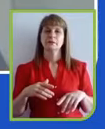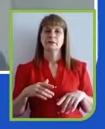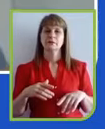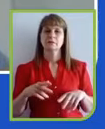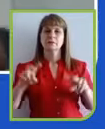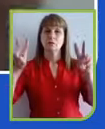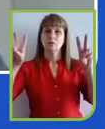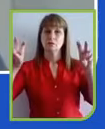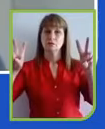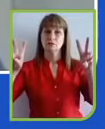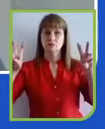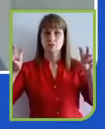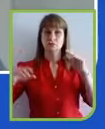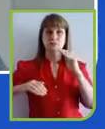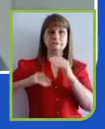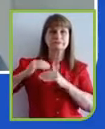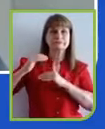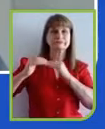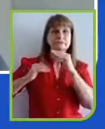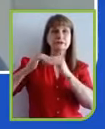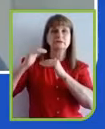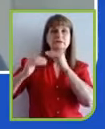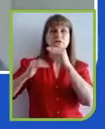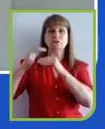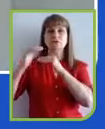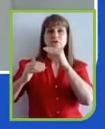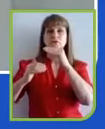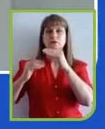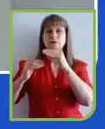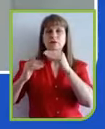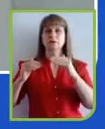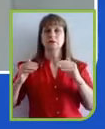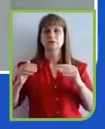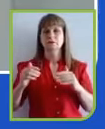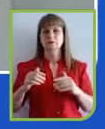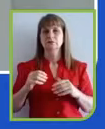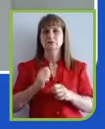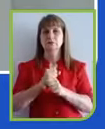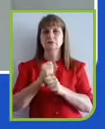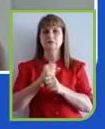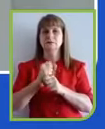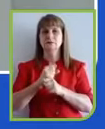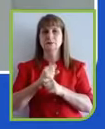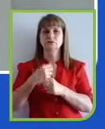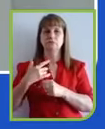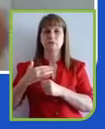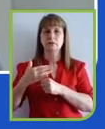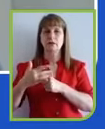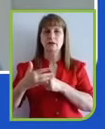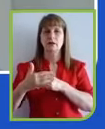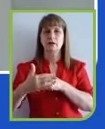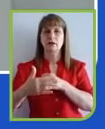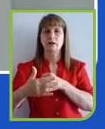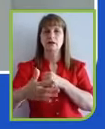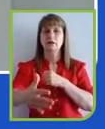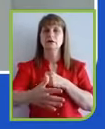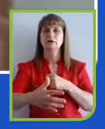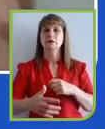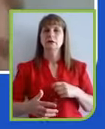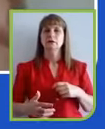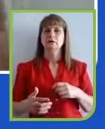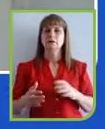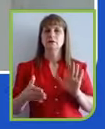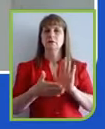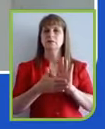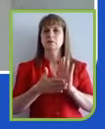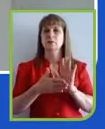não só na Braskem, mas em todo o mundo, porque, assim, precisamos todos ter um mundo melhor para que o propósito seja entregue, de melhorar a vida das pessoas. Então,